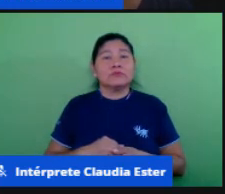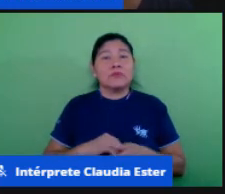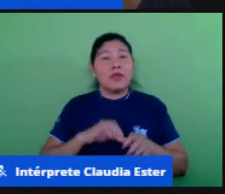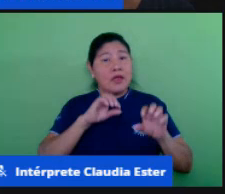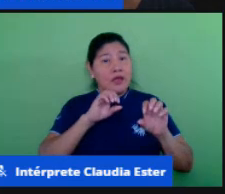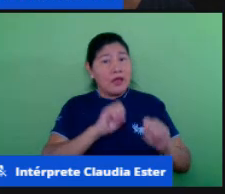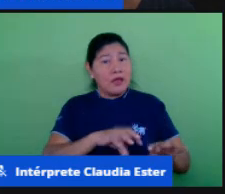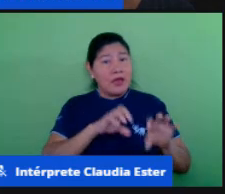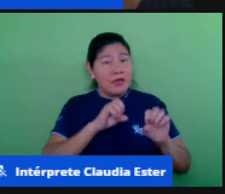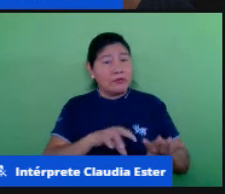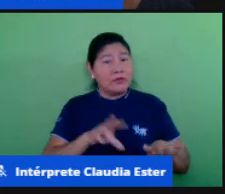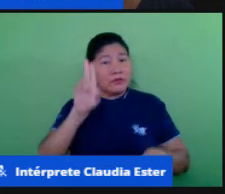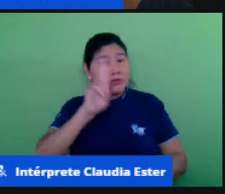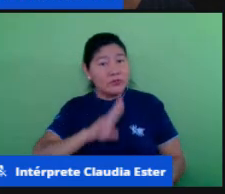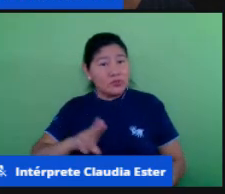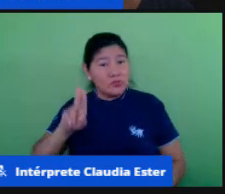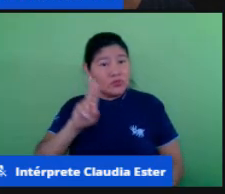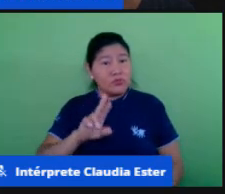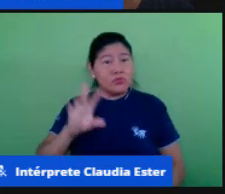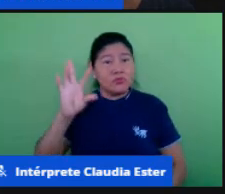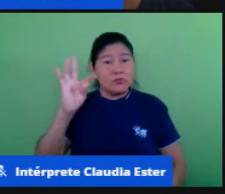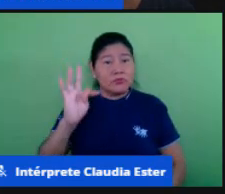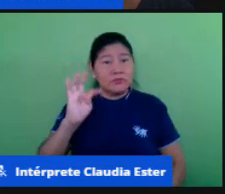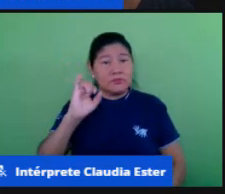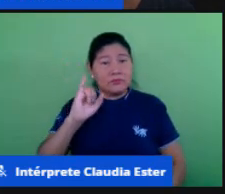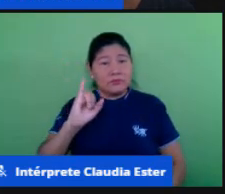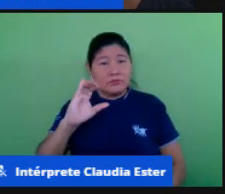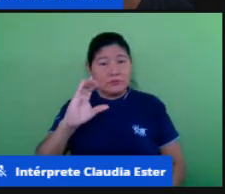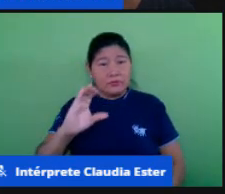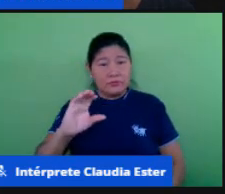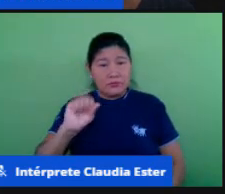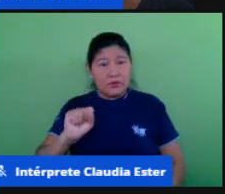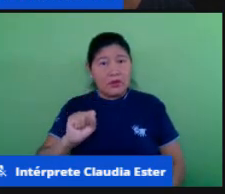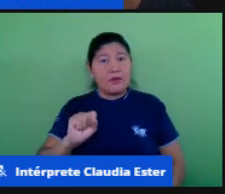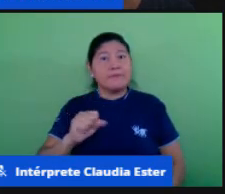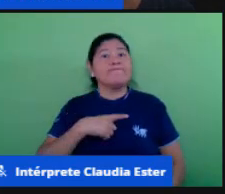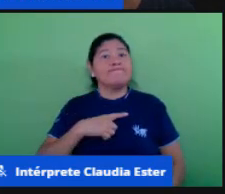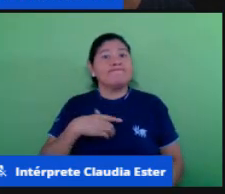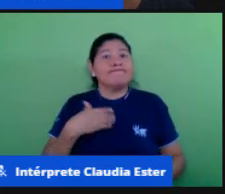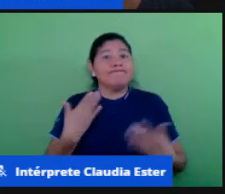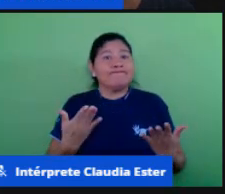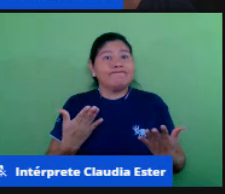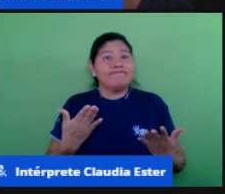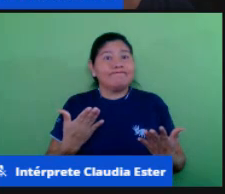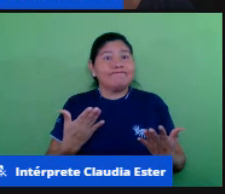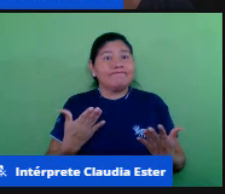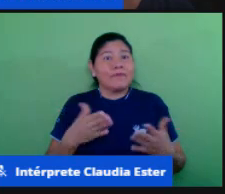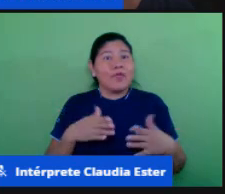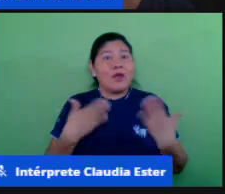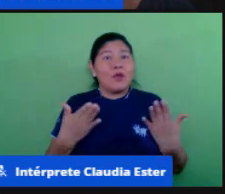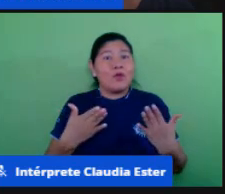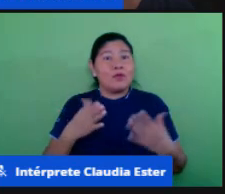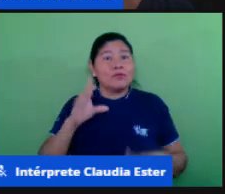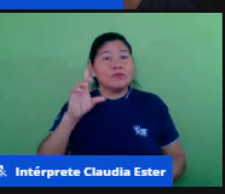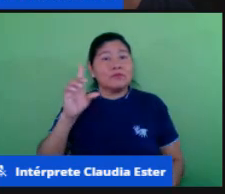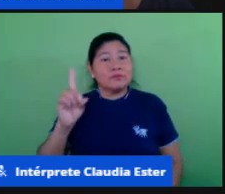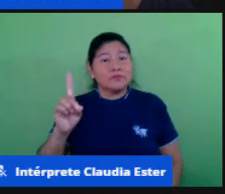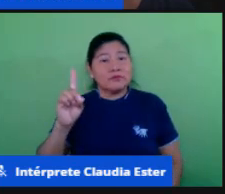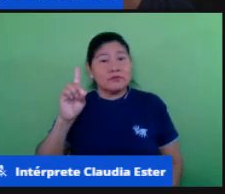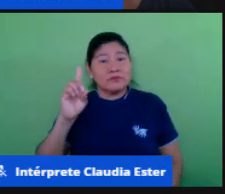educação e uso das TICs desafios né os desafios